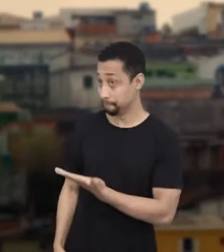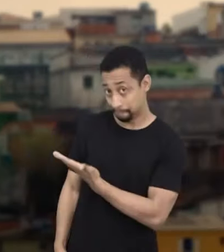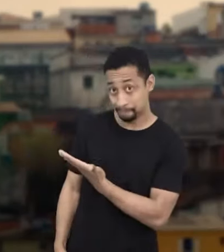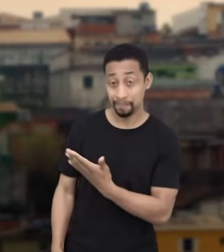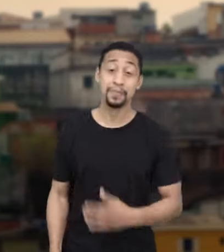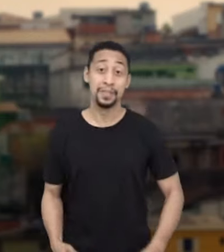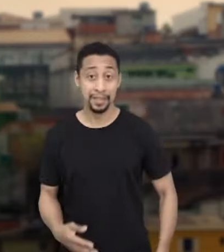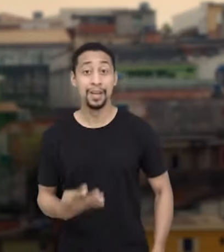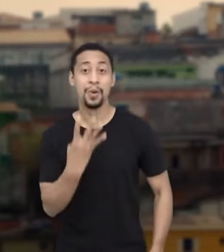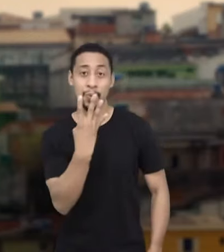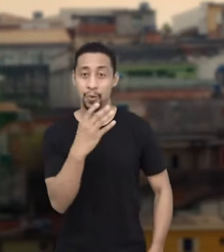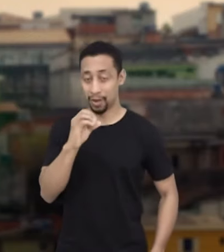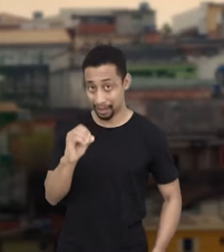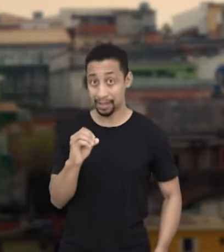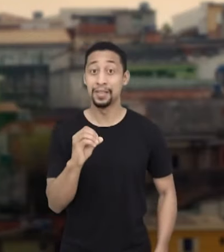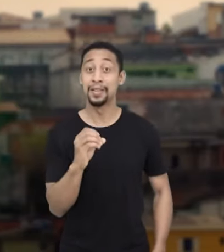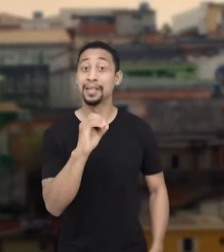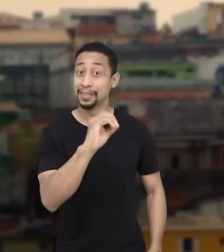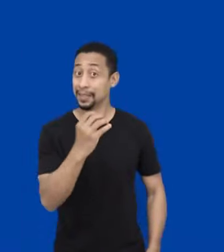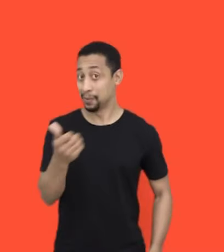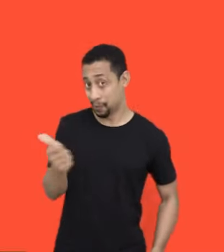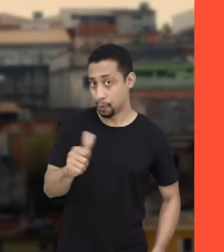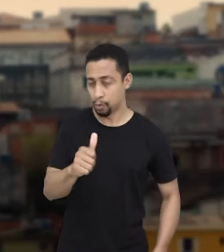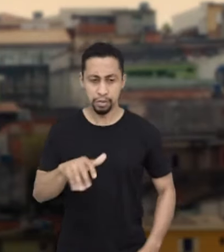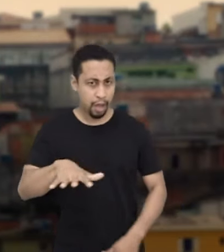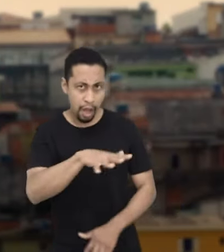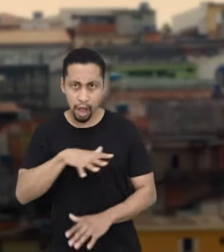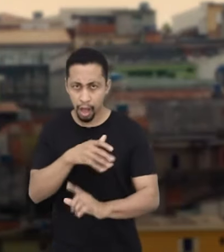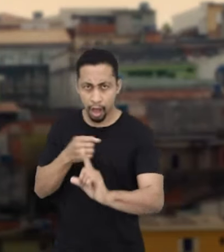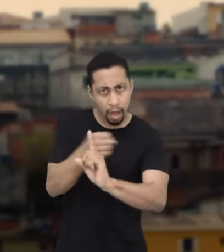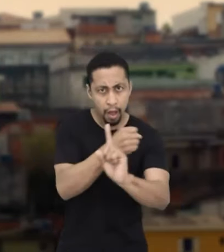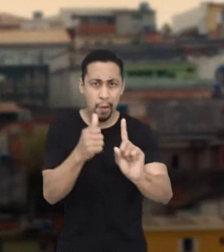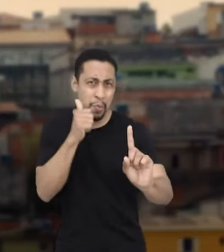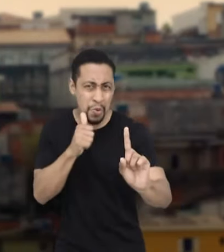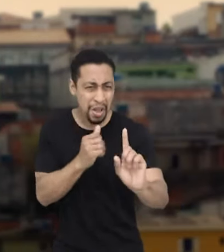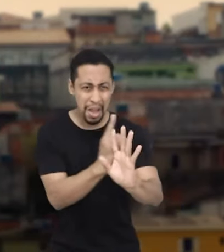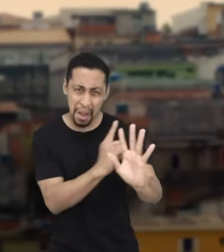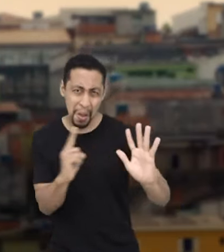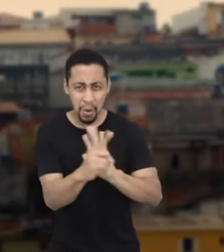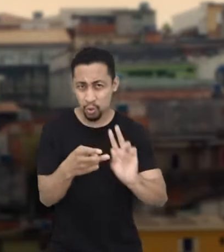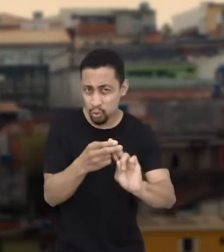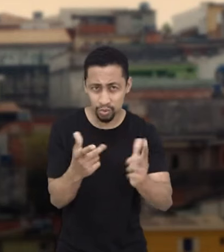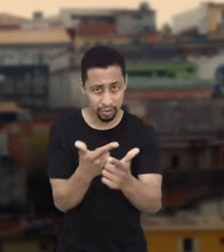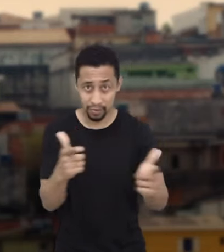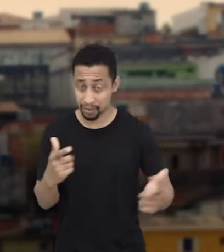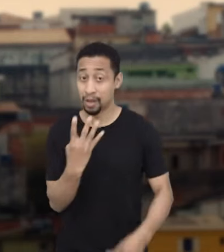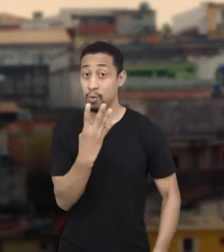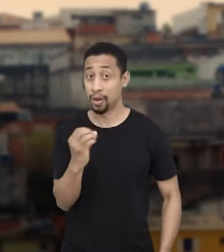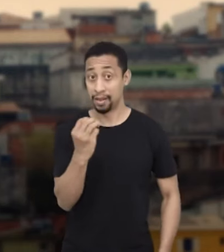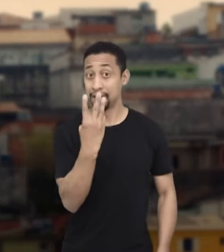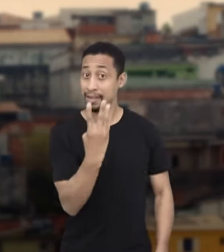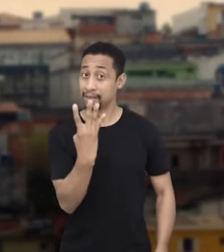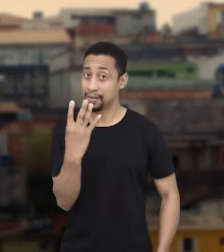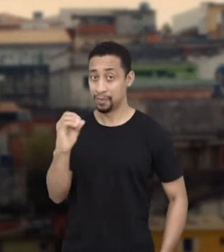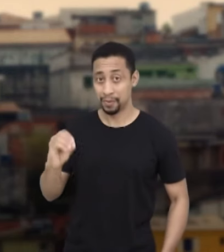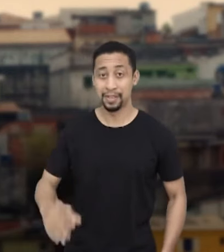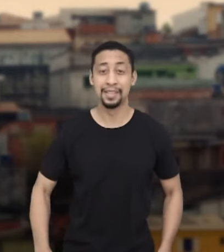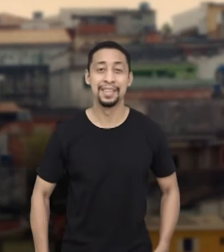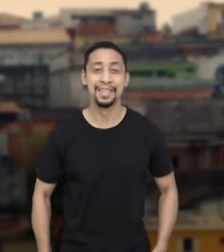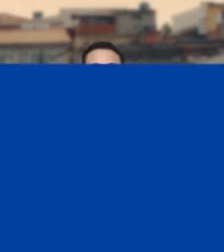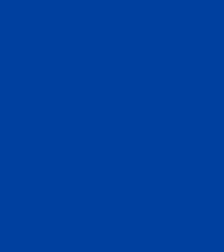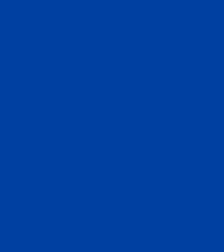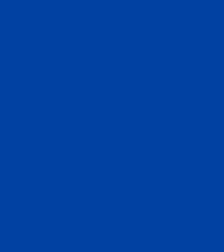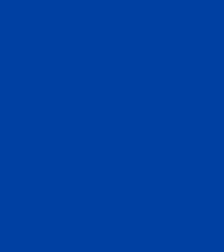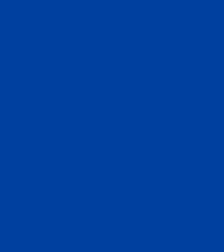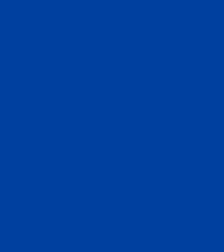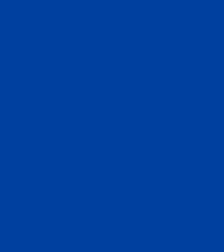para vereador Dr. Jadson Moraes, 40, 0, 11. São Paulo não quer homem que bate mulher e fure fila do SUS. Marcelo da Saúde, 40, 3,